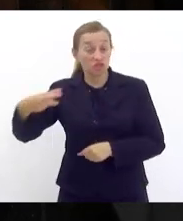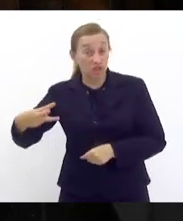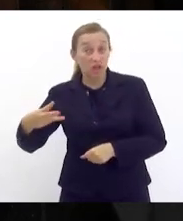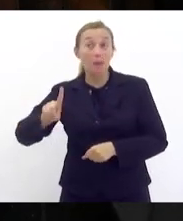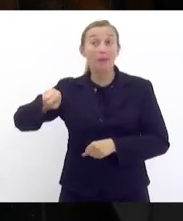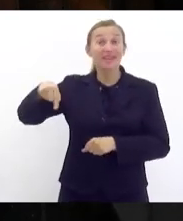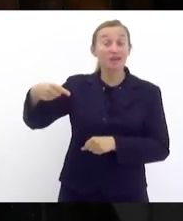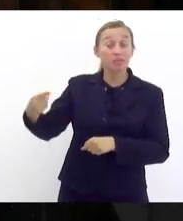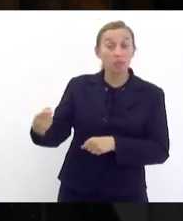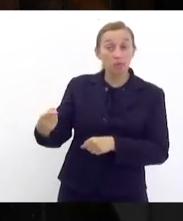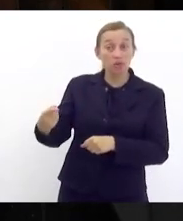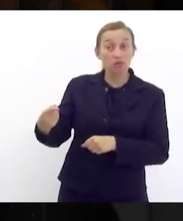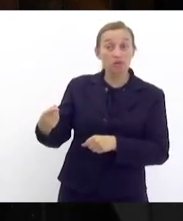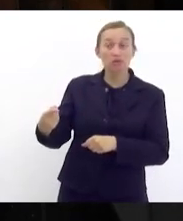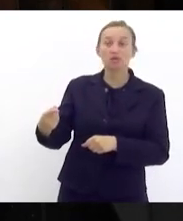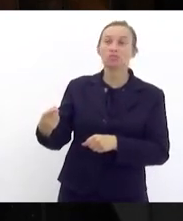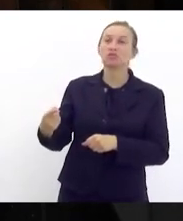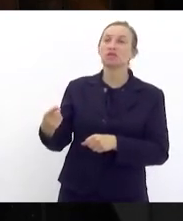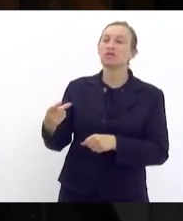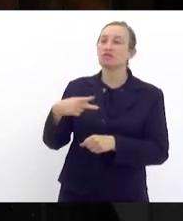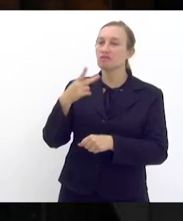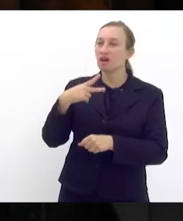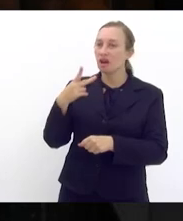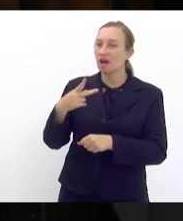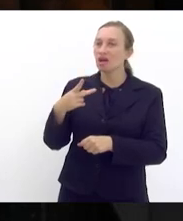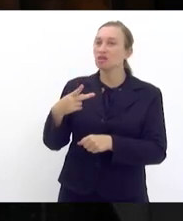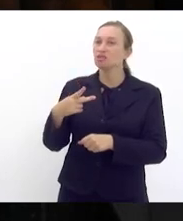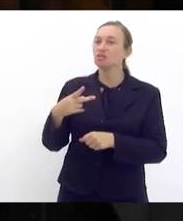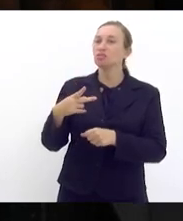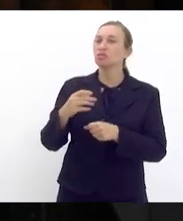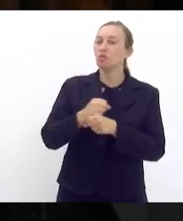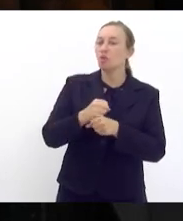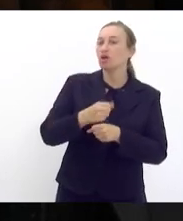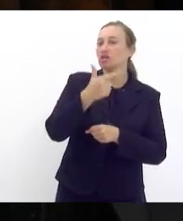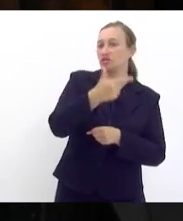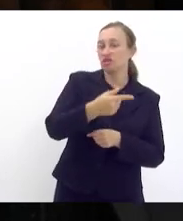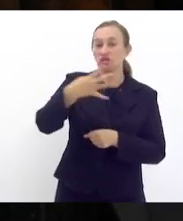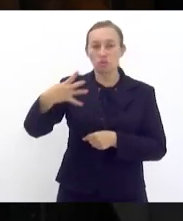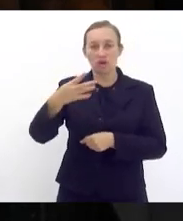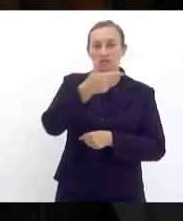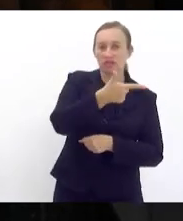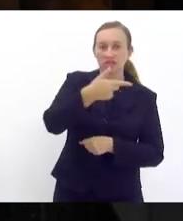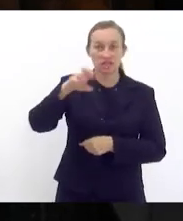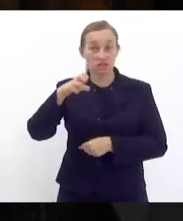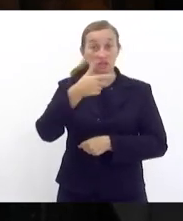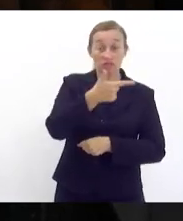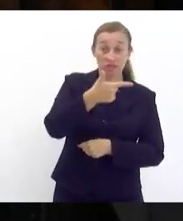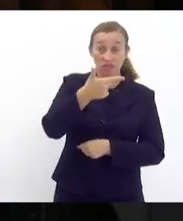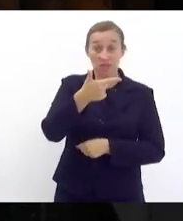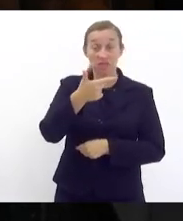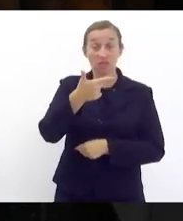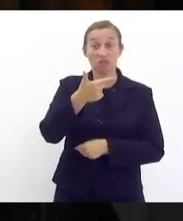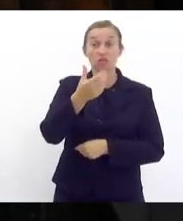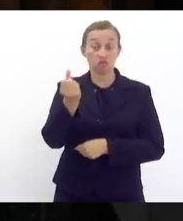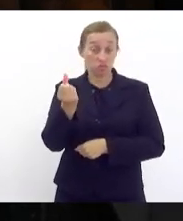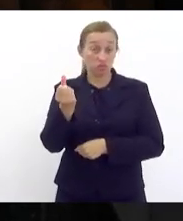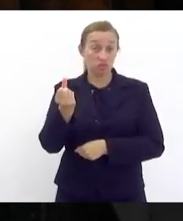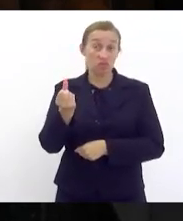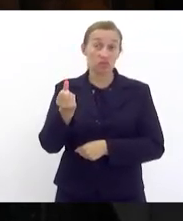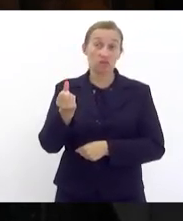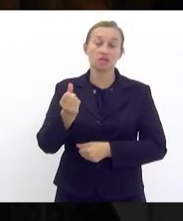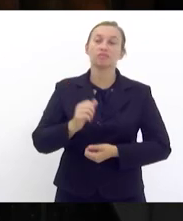se adentrar nas receitas estimadas para 2024, 2025 e 2026.